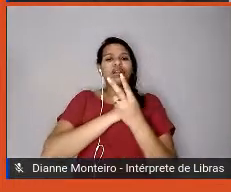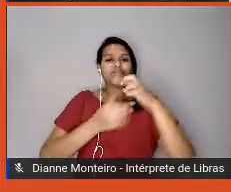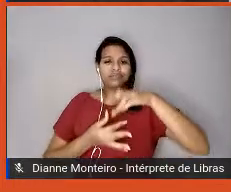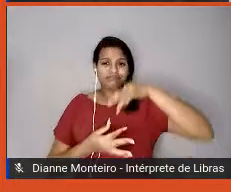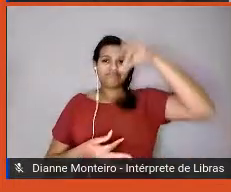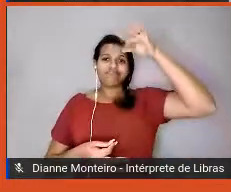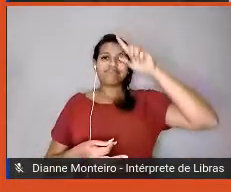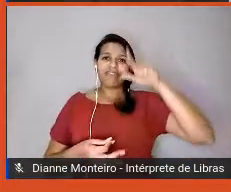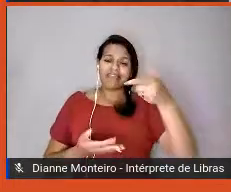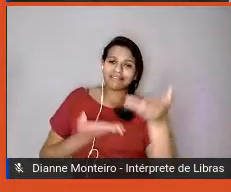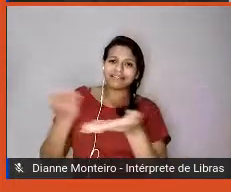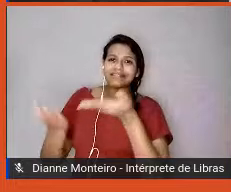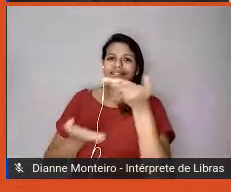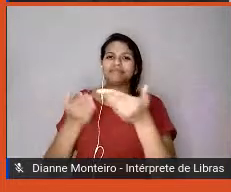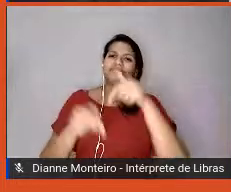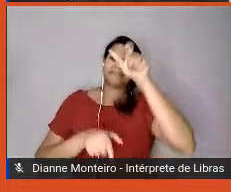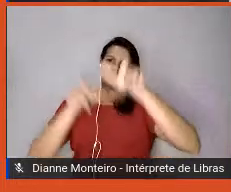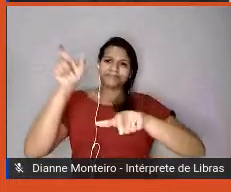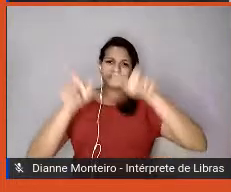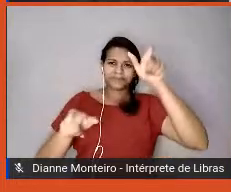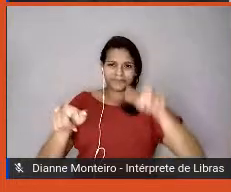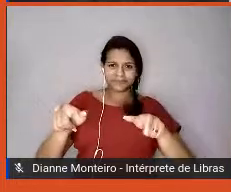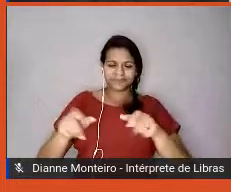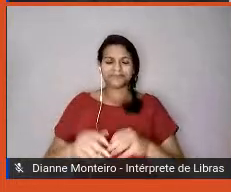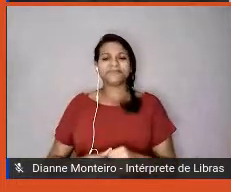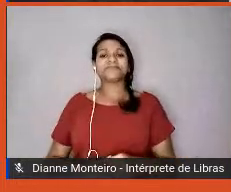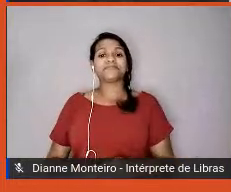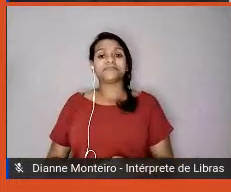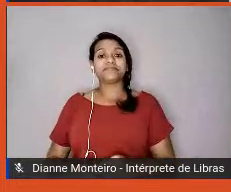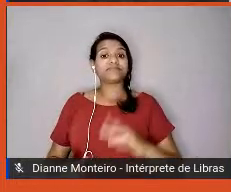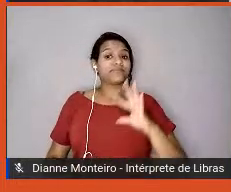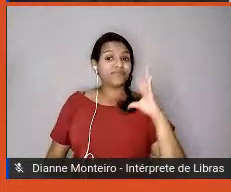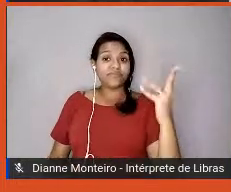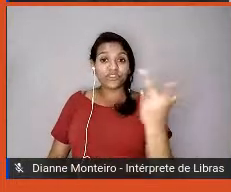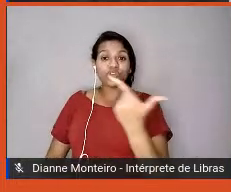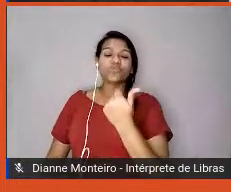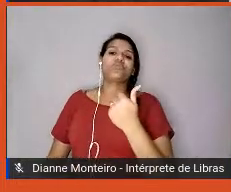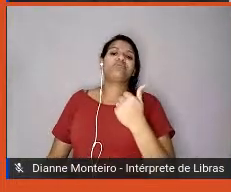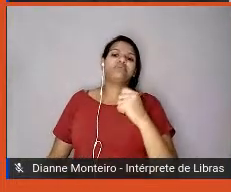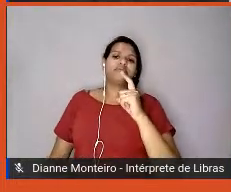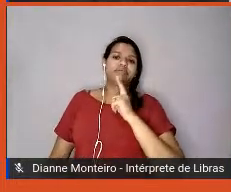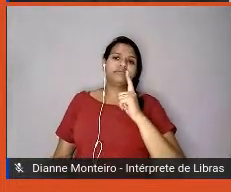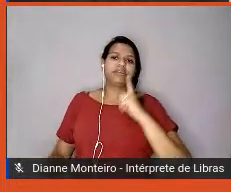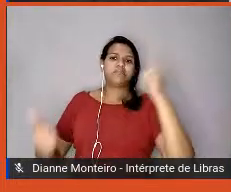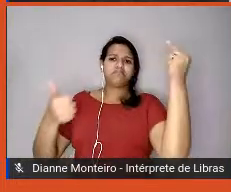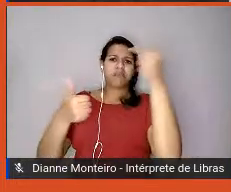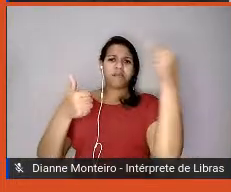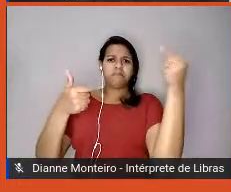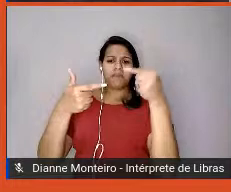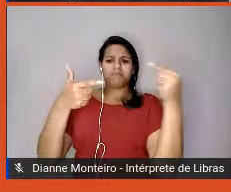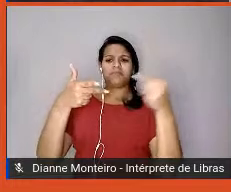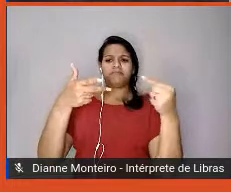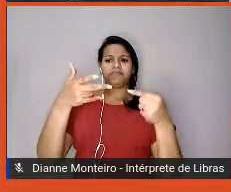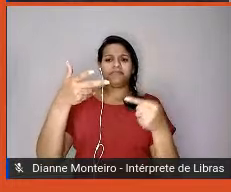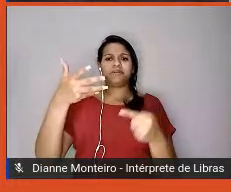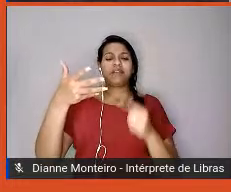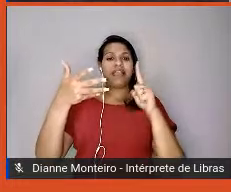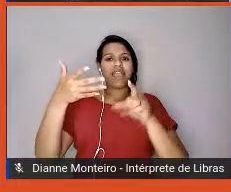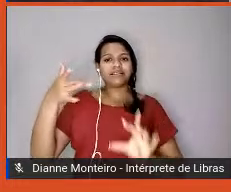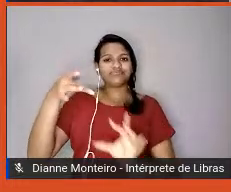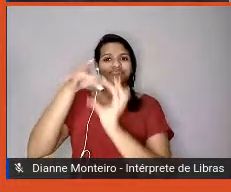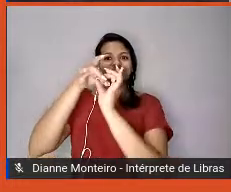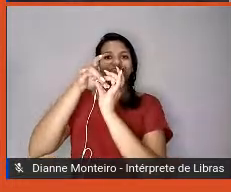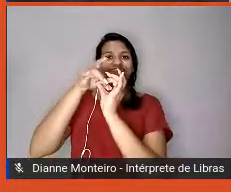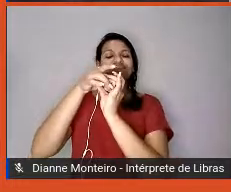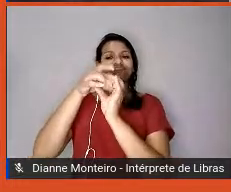então, sobre essas dimensões, todas estão conectadas, nós estamos integradas dentro do que nós chamamos